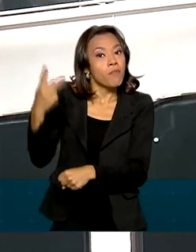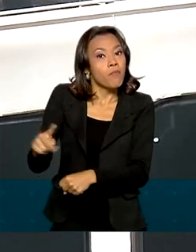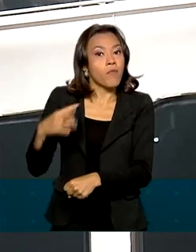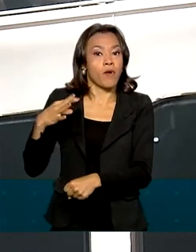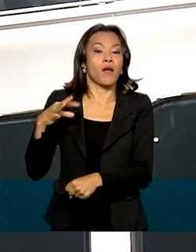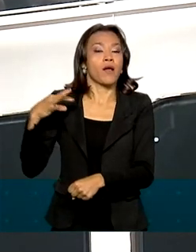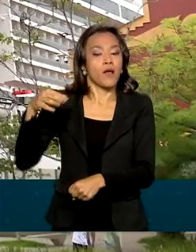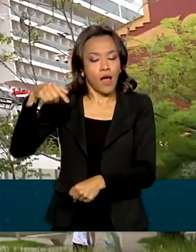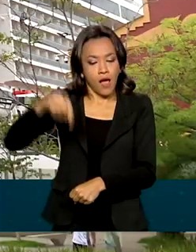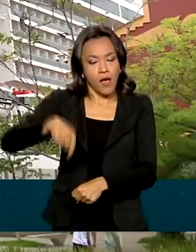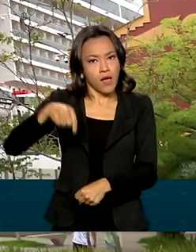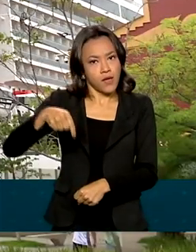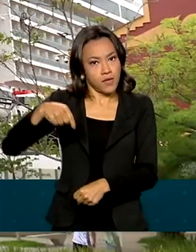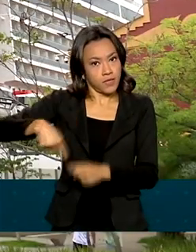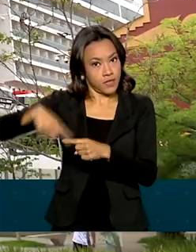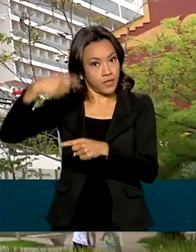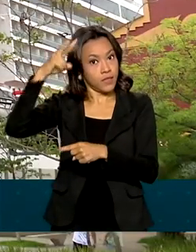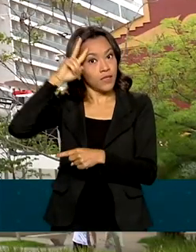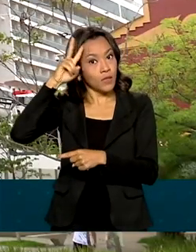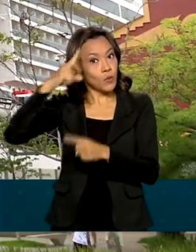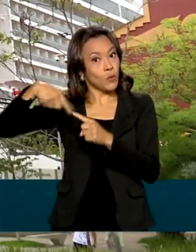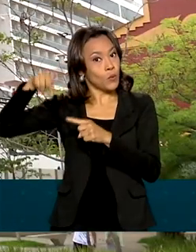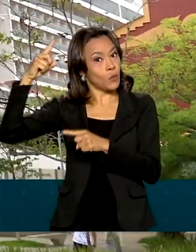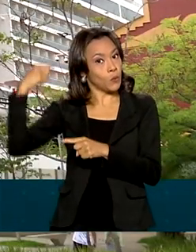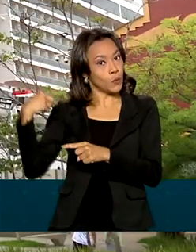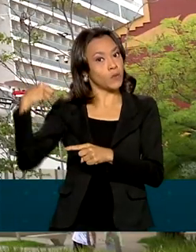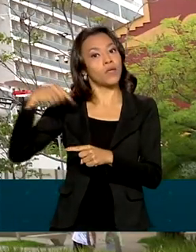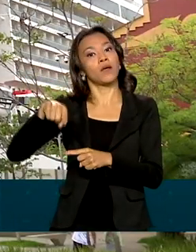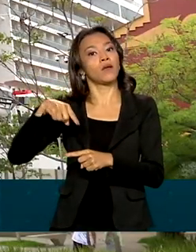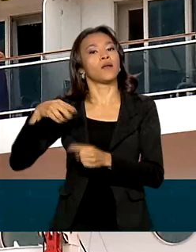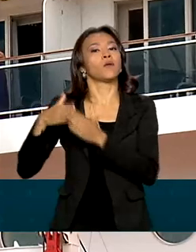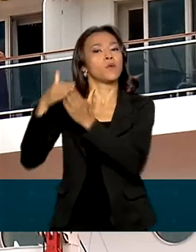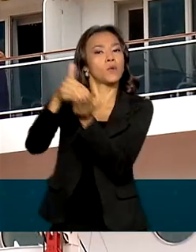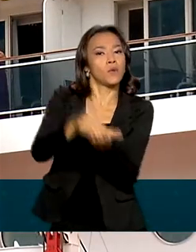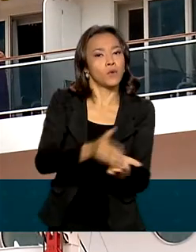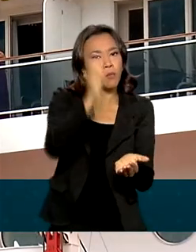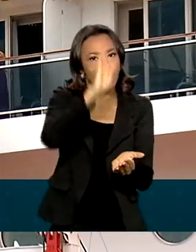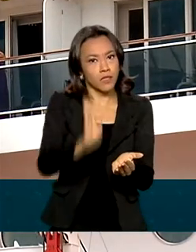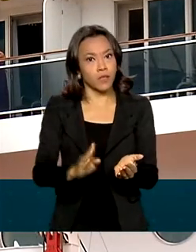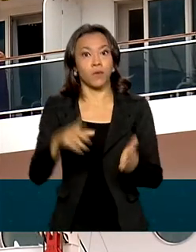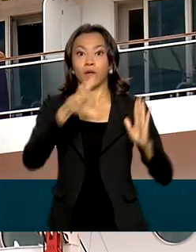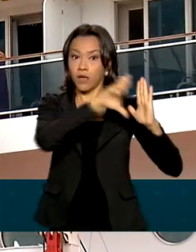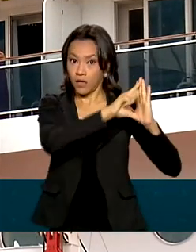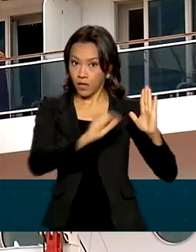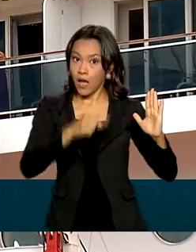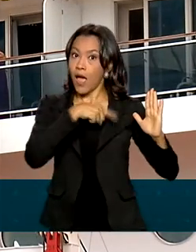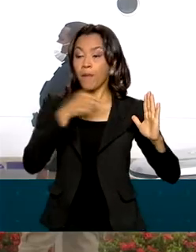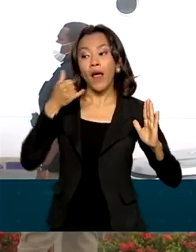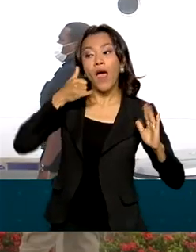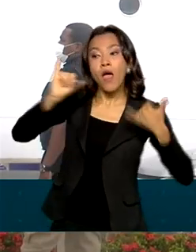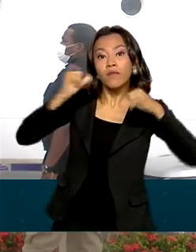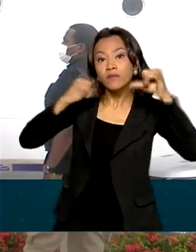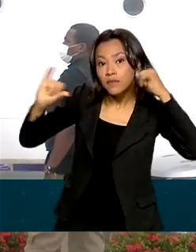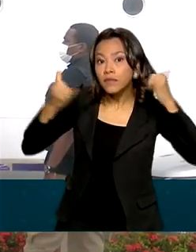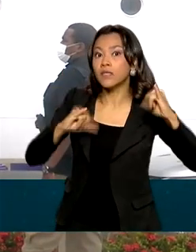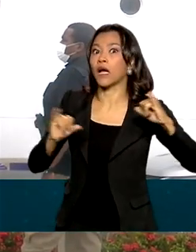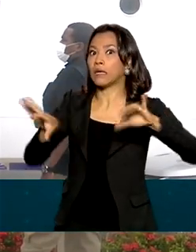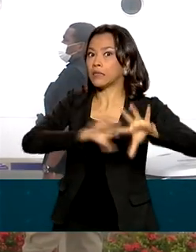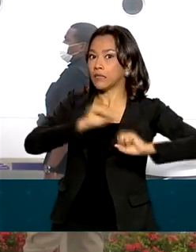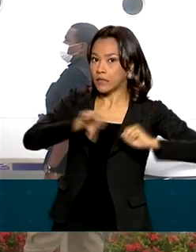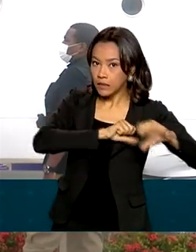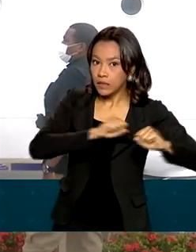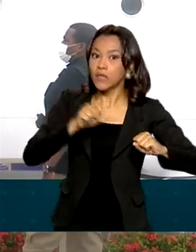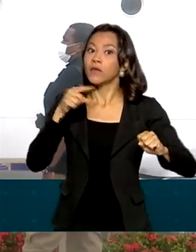desta segunda, as operações nos portos brasileiros. A decisão, segundo a Casa Civil, tem caráter preventivo e foi tomada